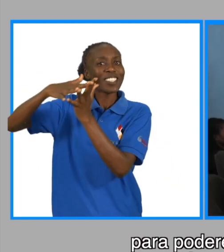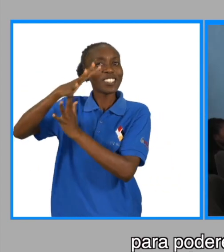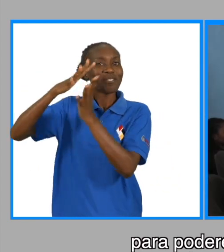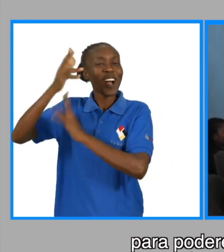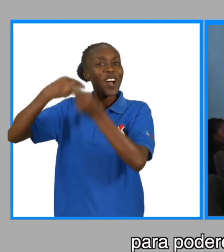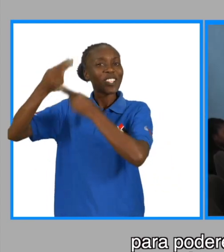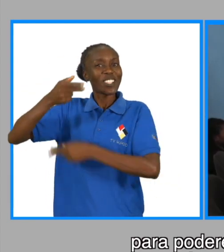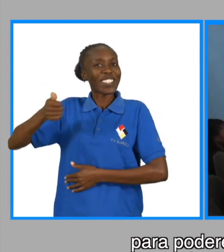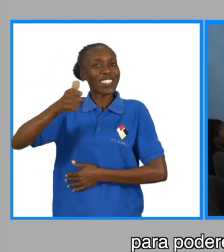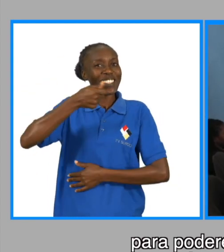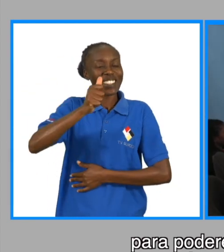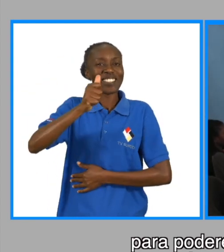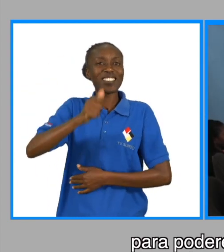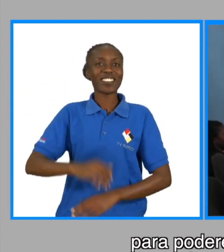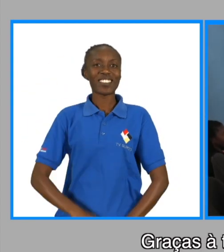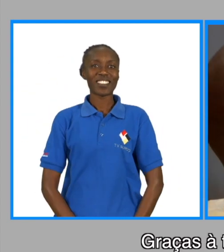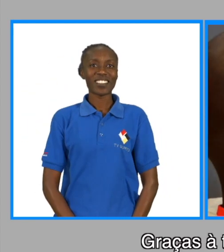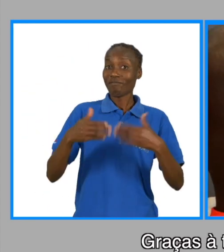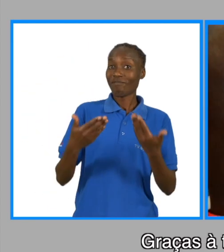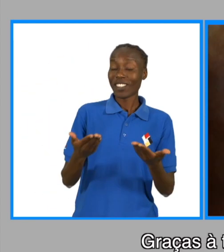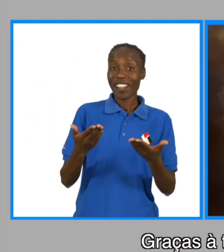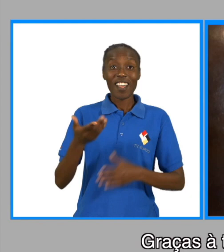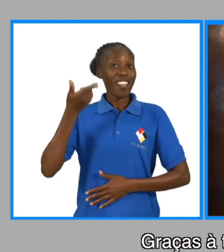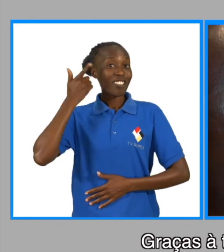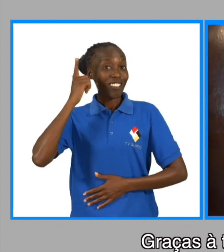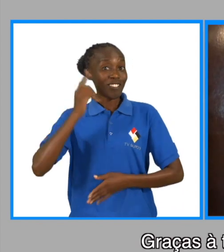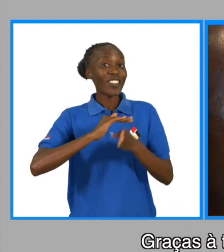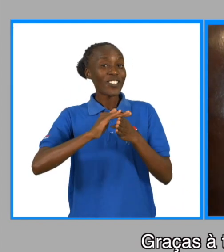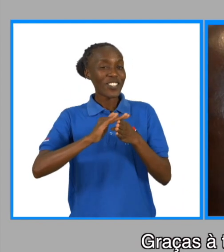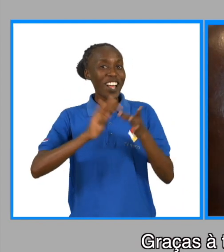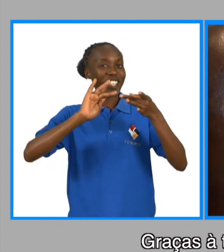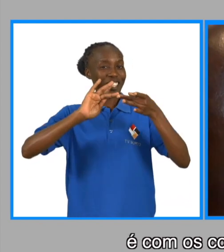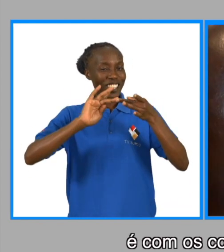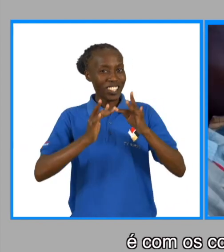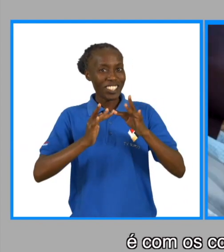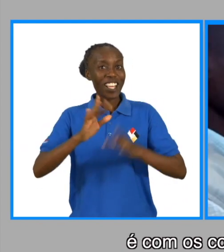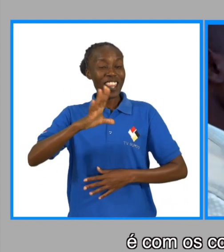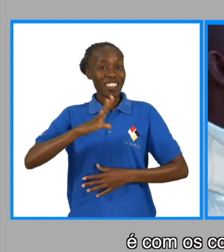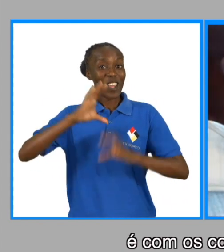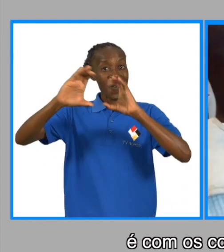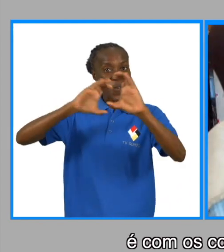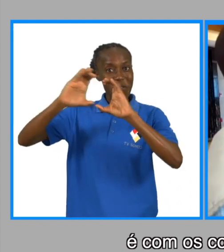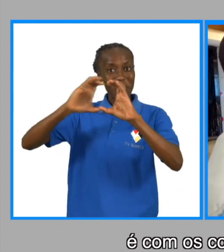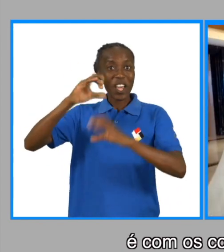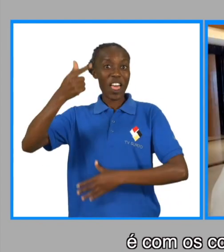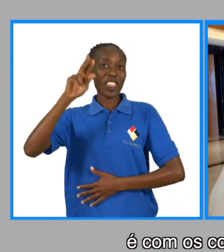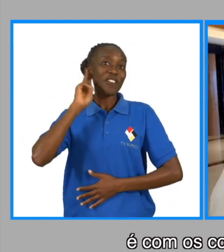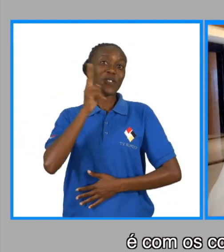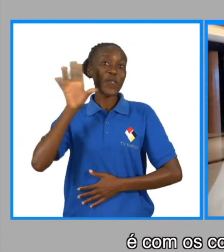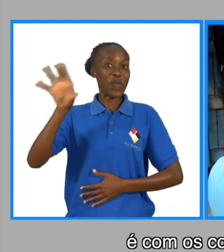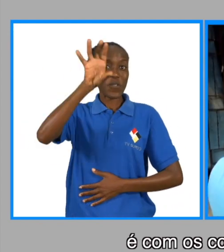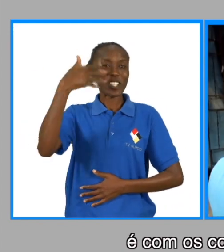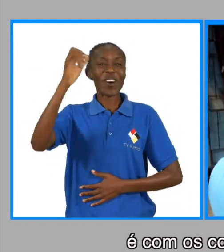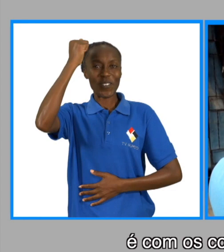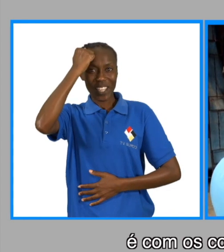histórias das suas zonas de origem. Graças à tecnologia dos telemóveis é com os correspondentes da TV